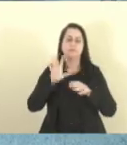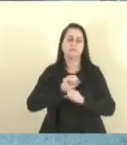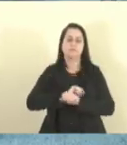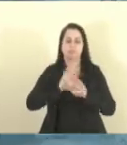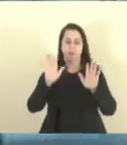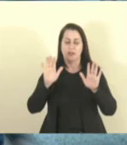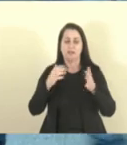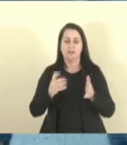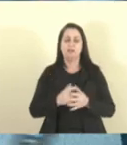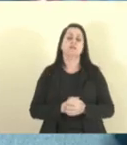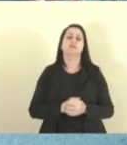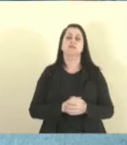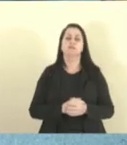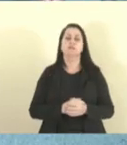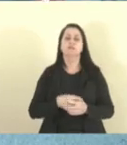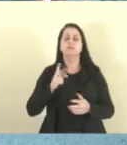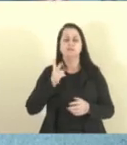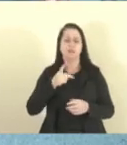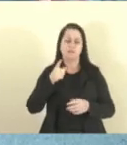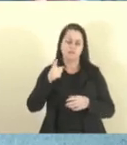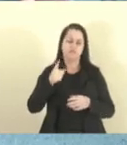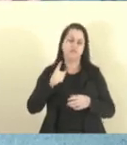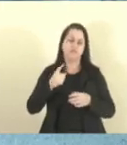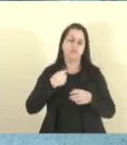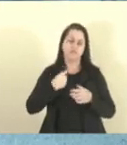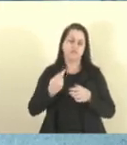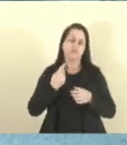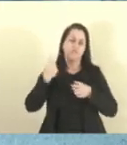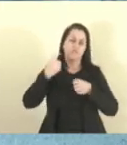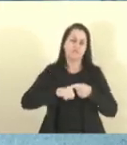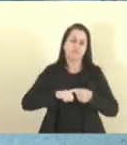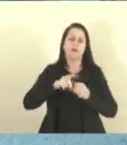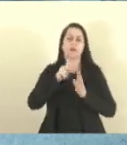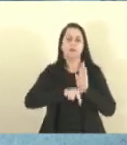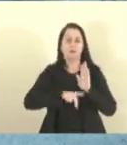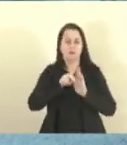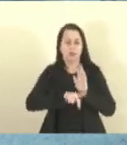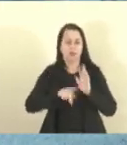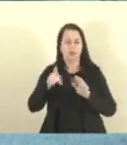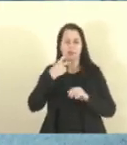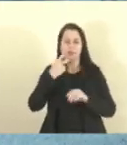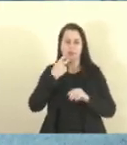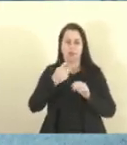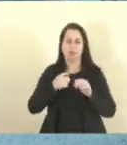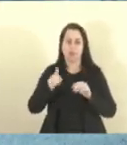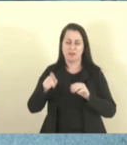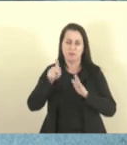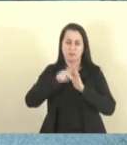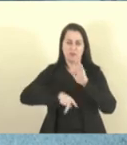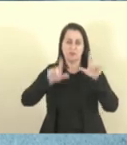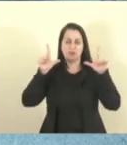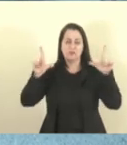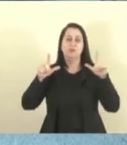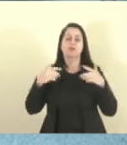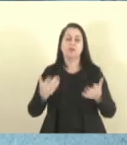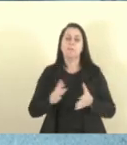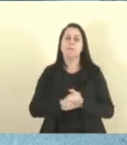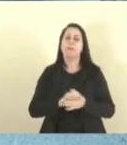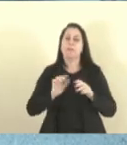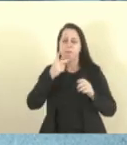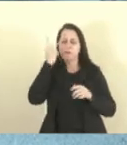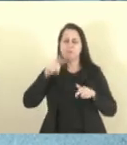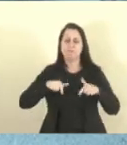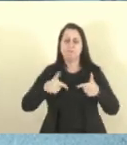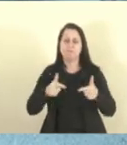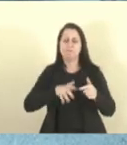Esmeralda, conta comigo nesse projeto que a Vossa Excelência falou. Em relação ao projeto em tela, os agentes socioeducativos já estão